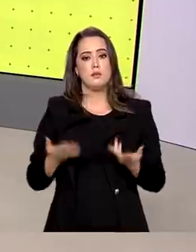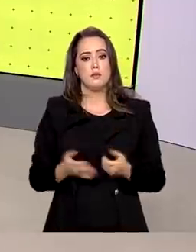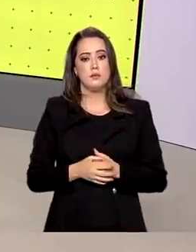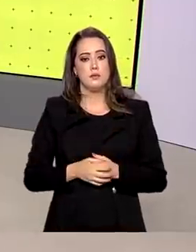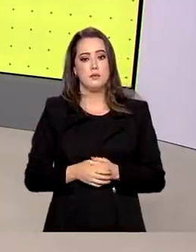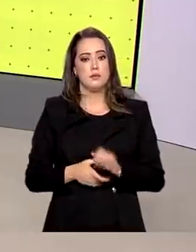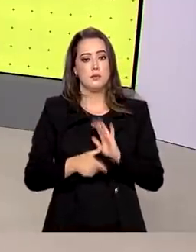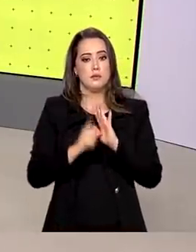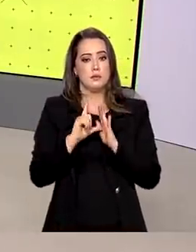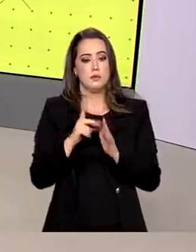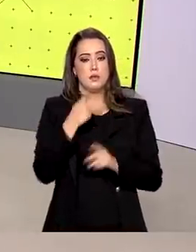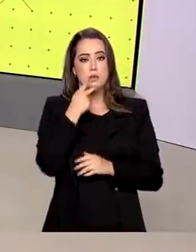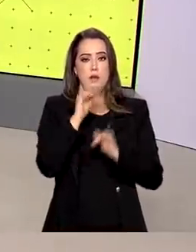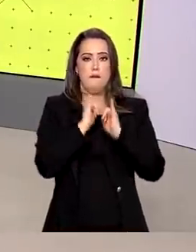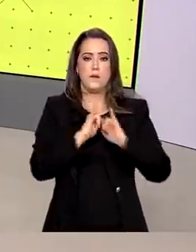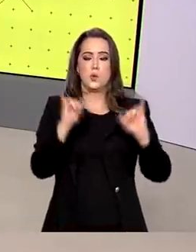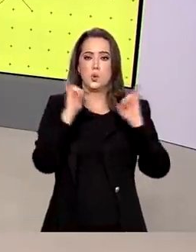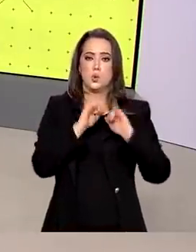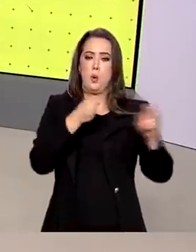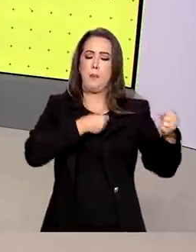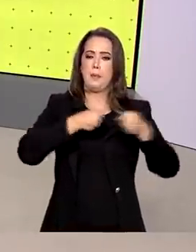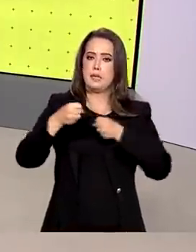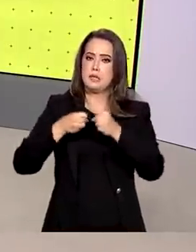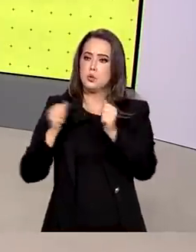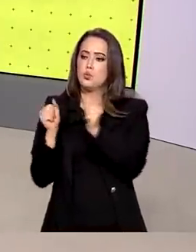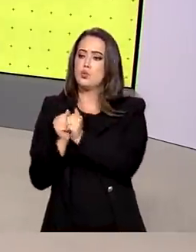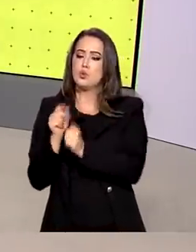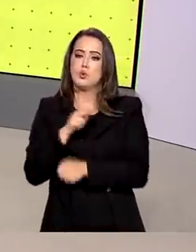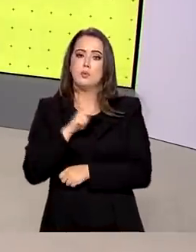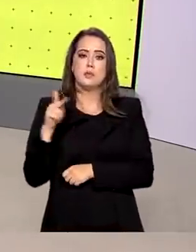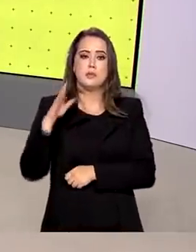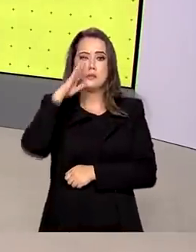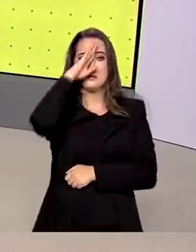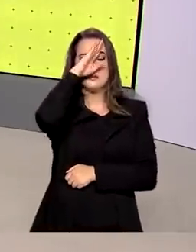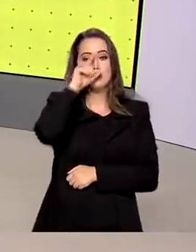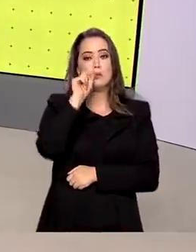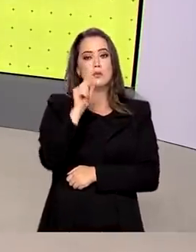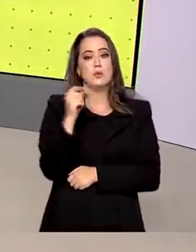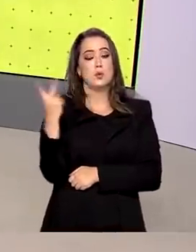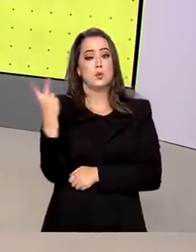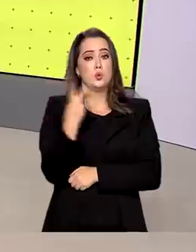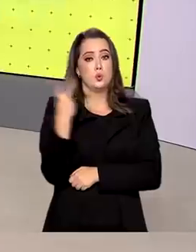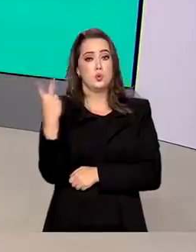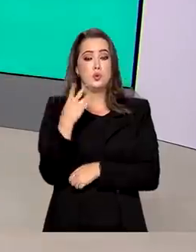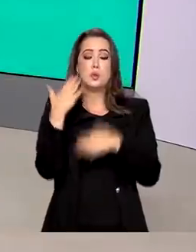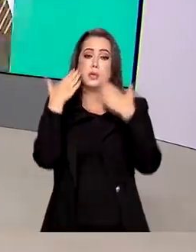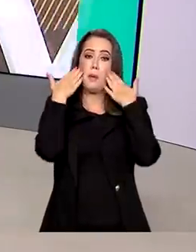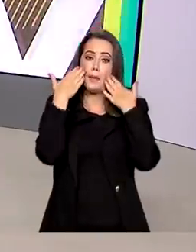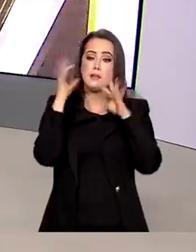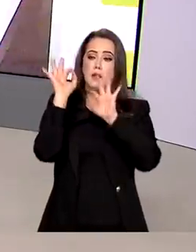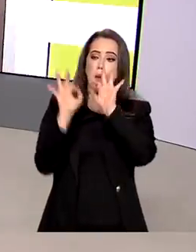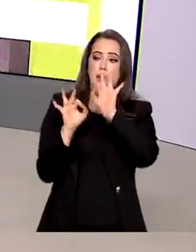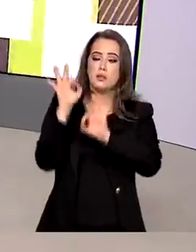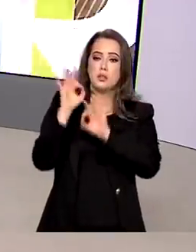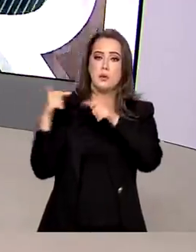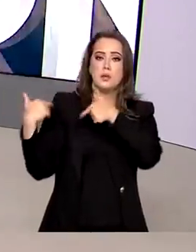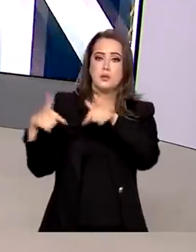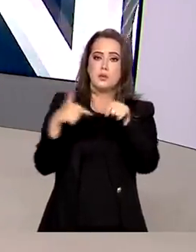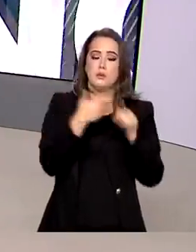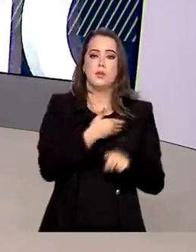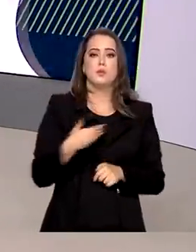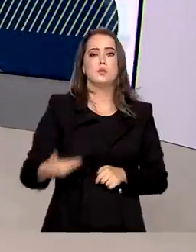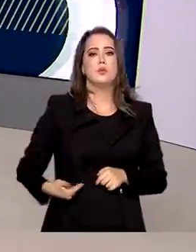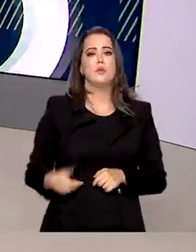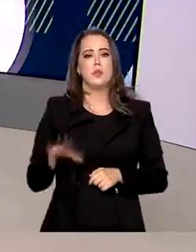minutos atrás, fez uma declaração à imprensa, juntamente com o presidente Jair Bolsonaro, os dois apresentaram os planos, as ações do governo,